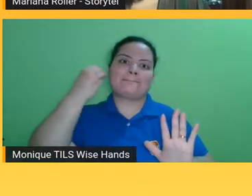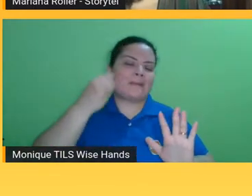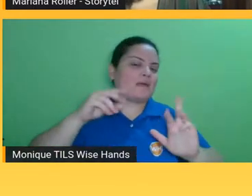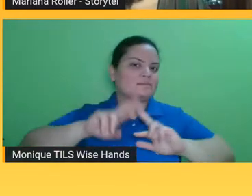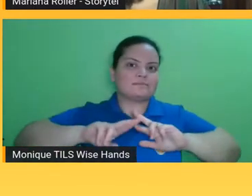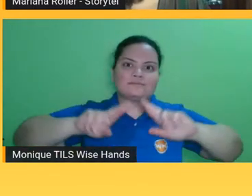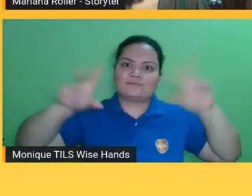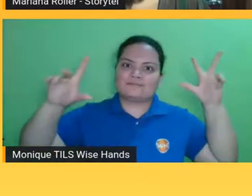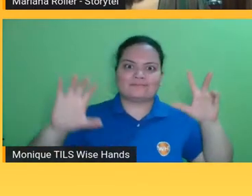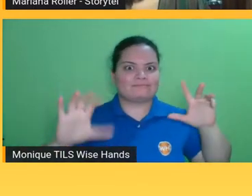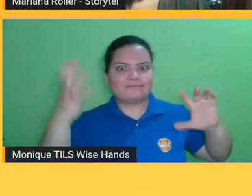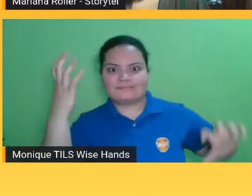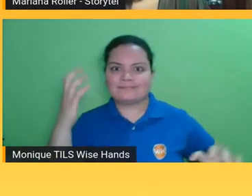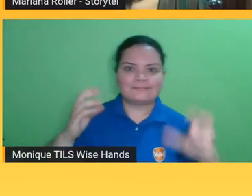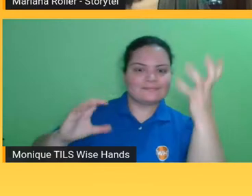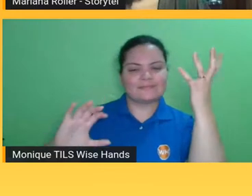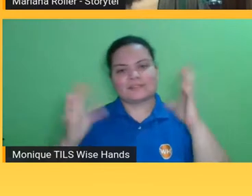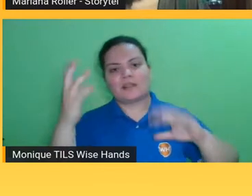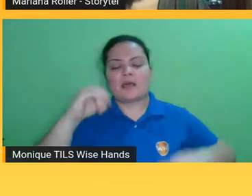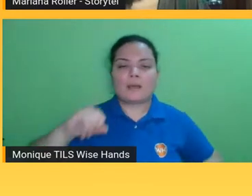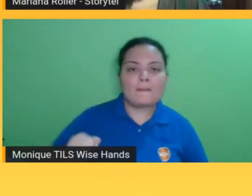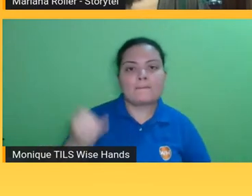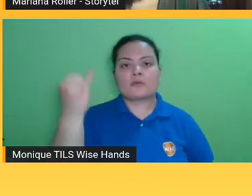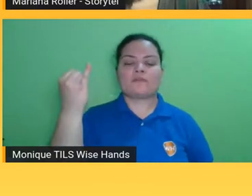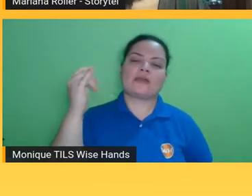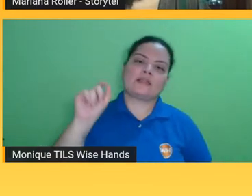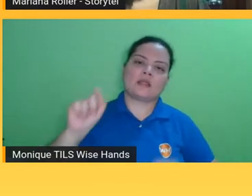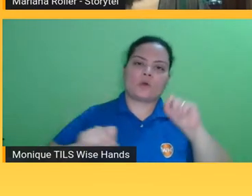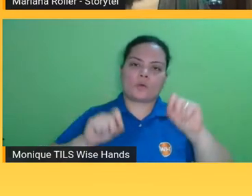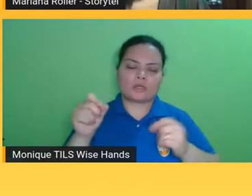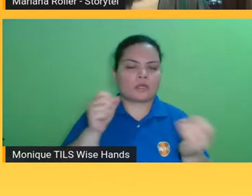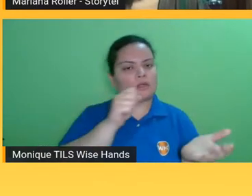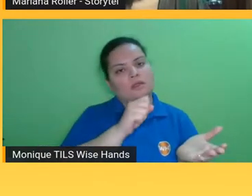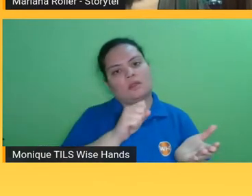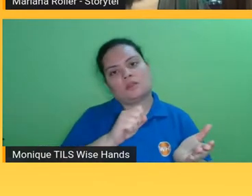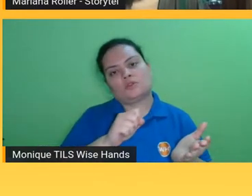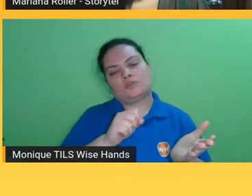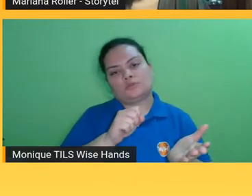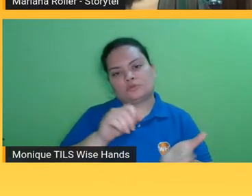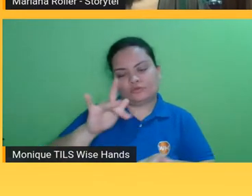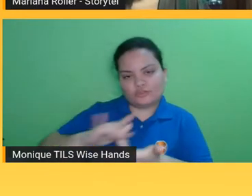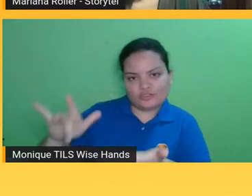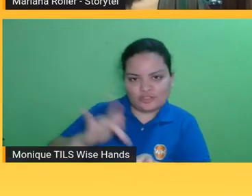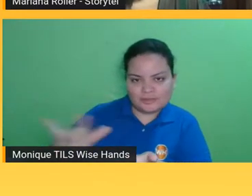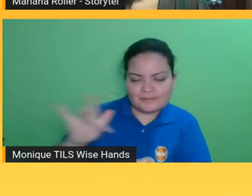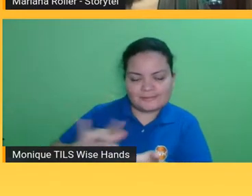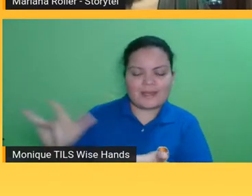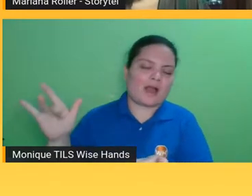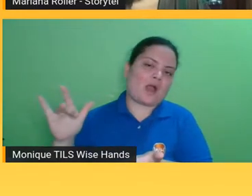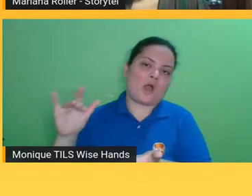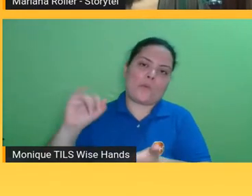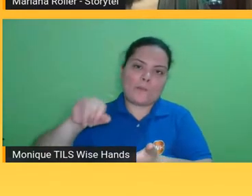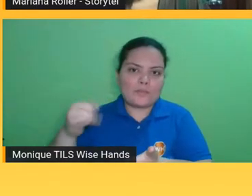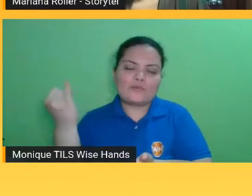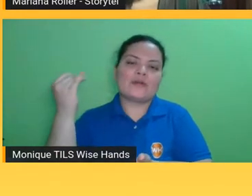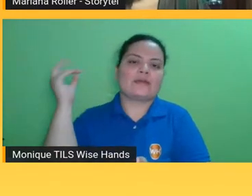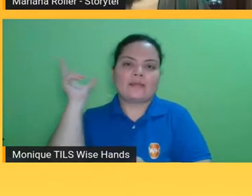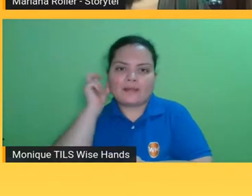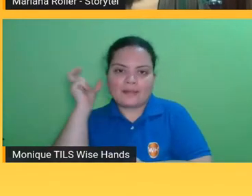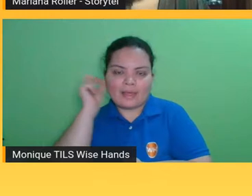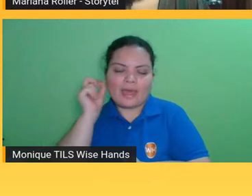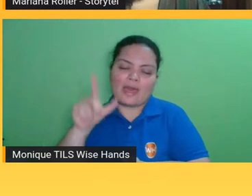recursos específicos do áudio ou do digital tem uma experiência que eu gosto muito de mencionar que é do do google